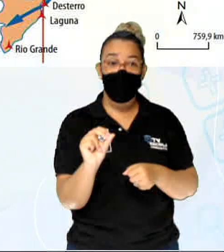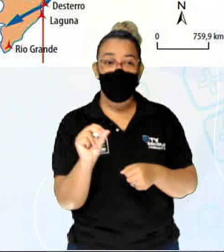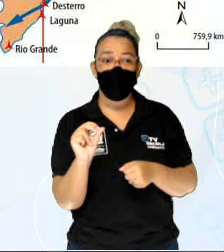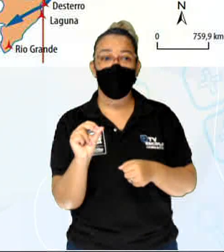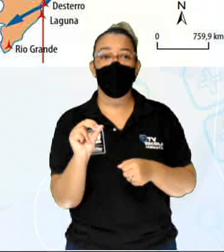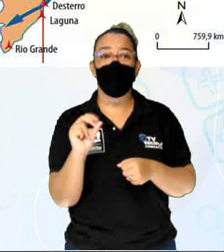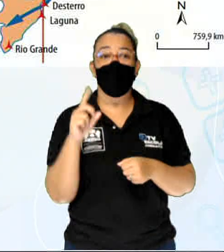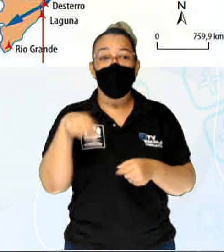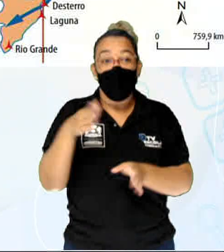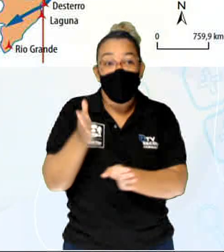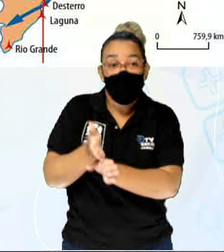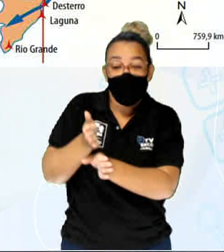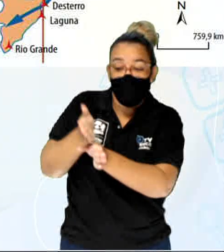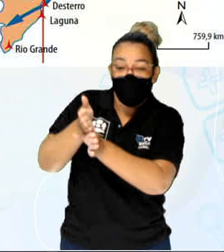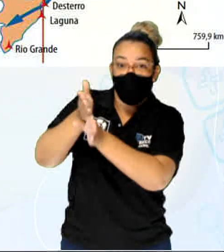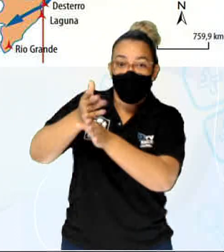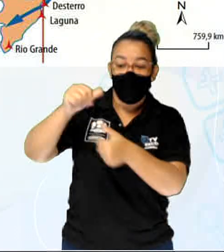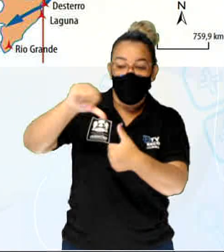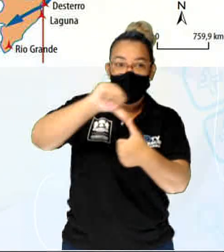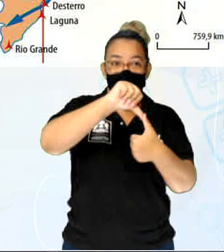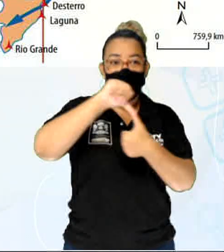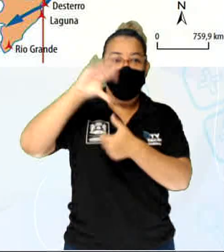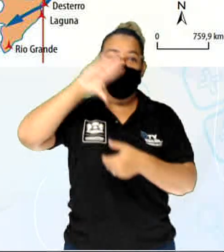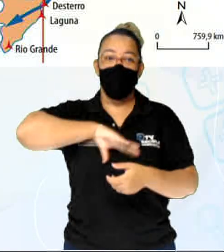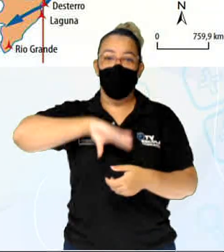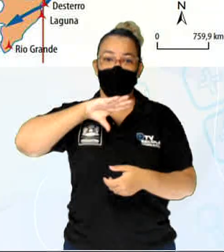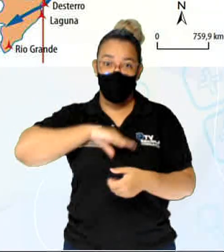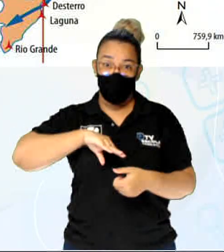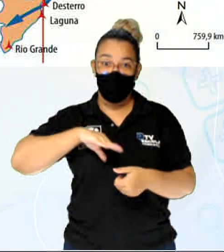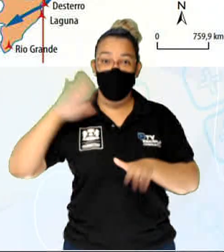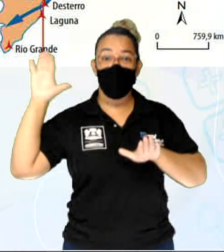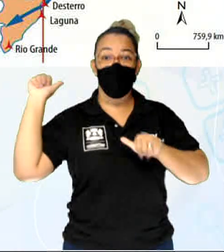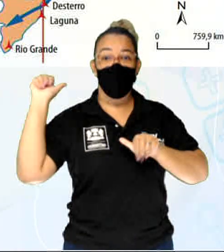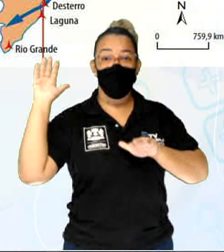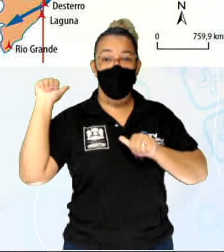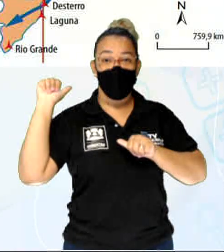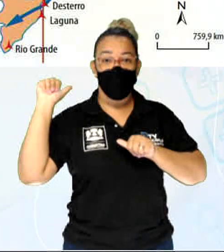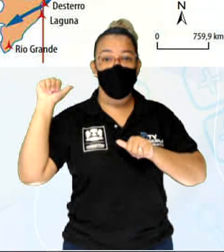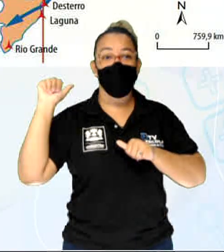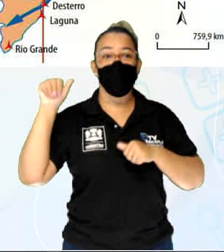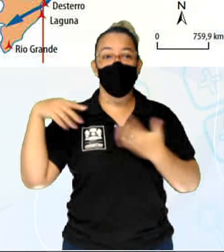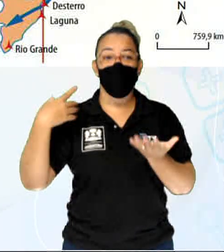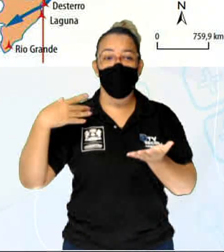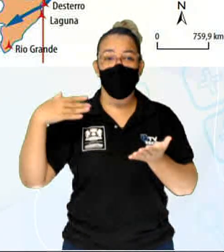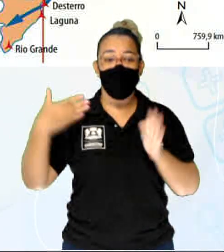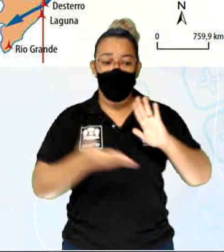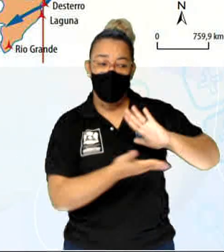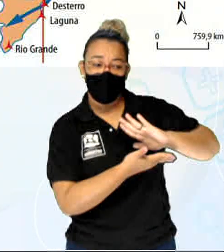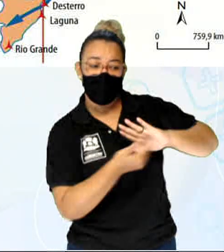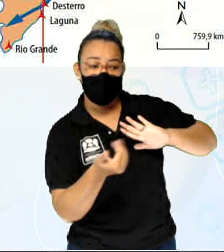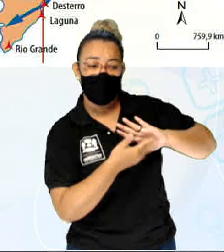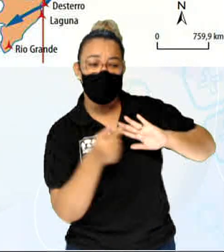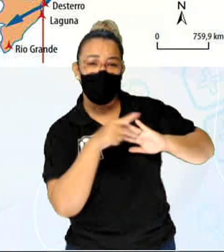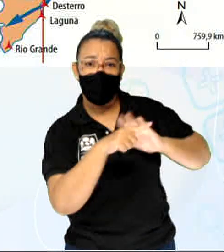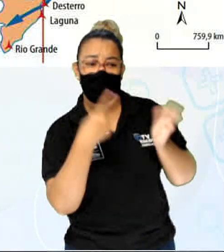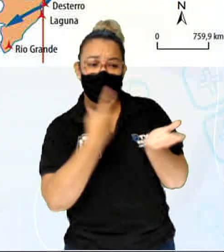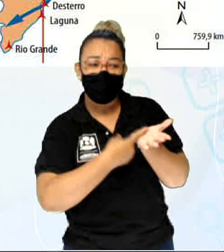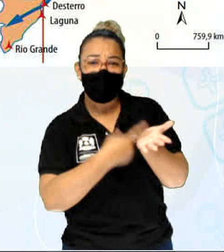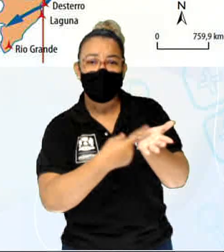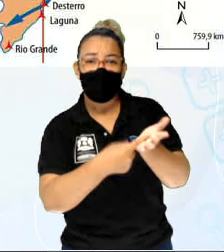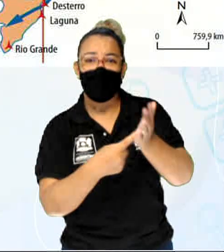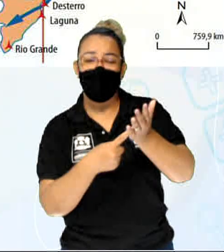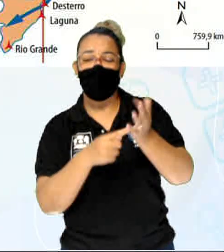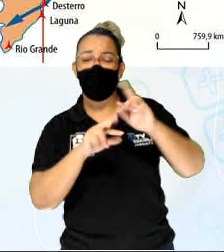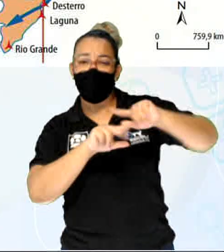Redefine as fronteiras entre as Américas portuguesa e espanhola, anulando o Tratado de Tordesilhas. Então,